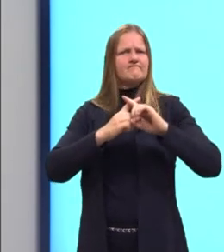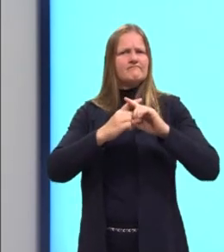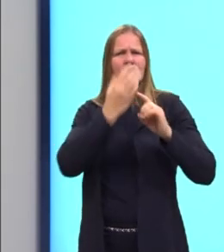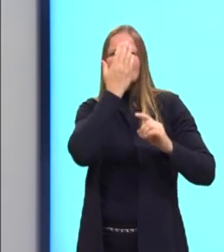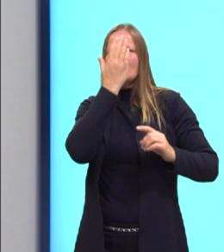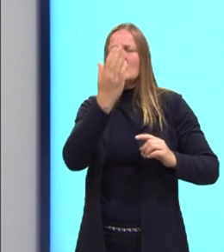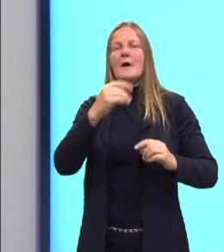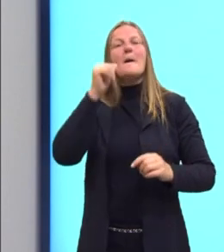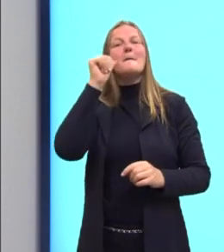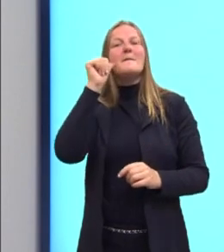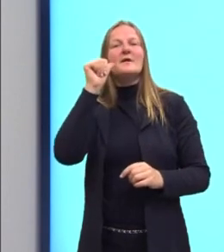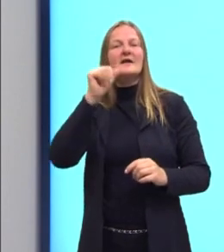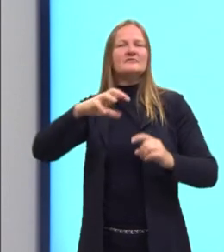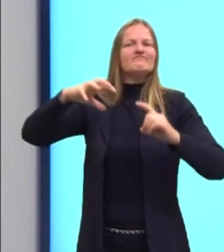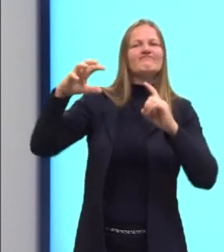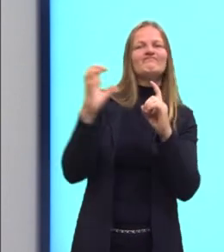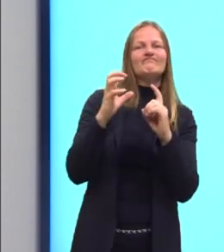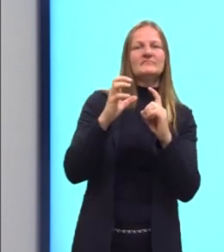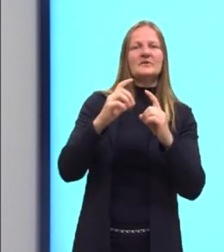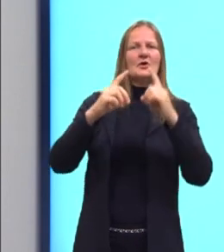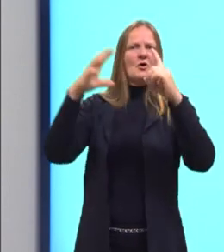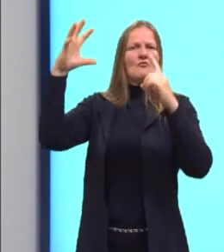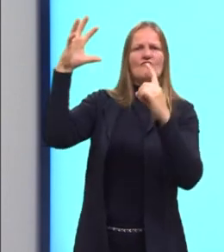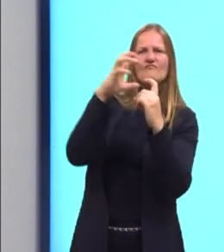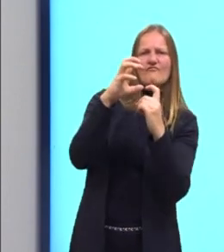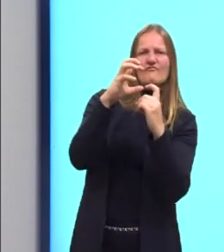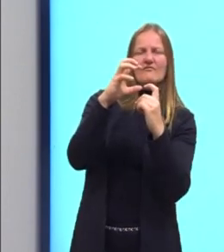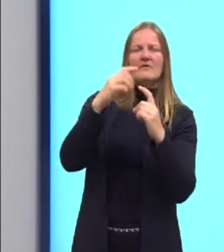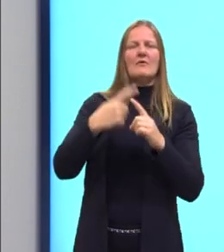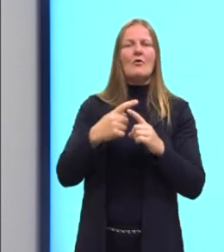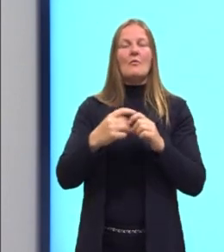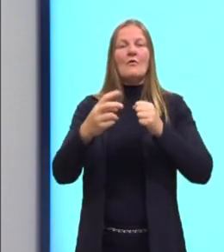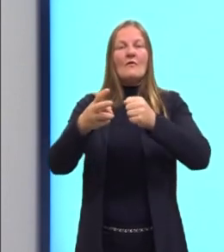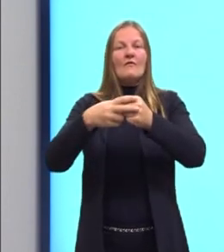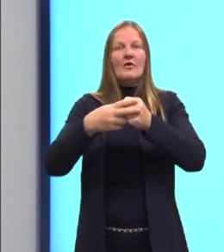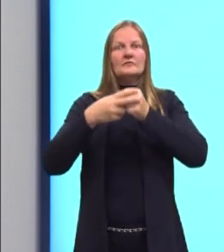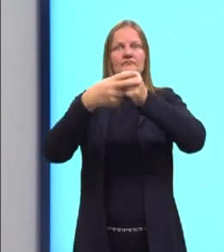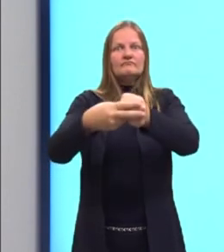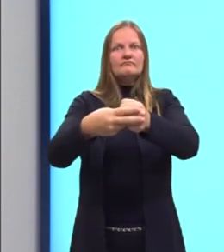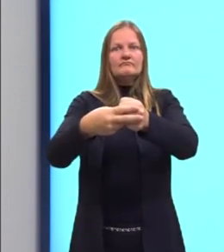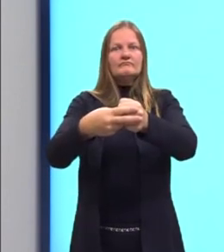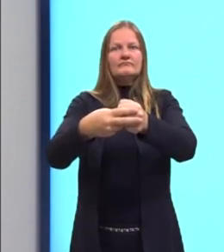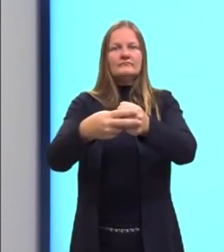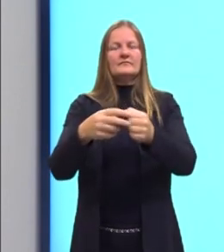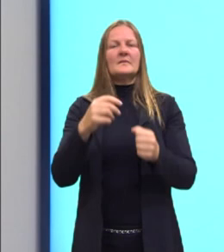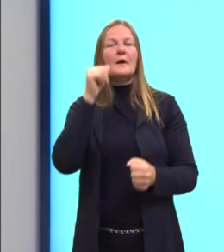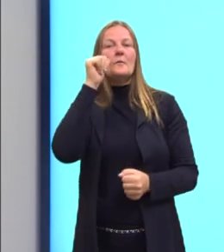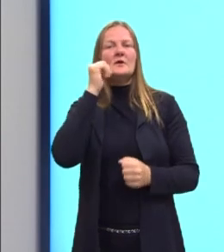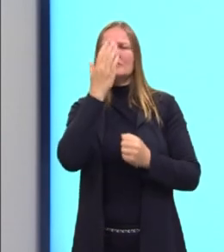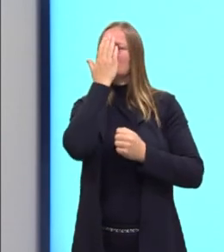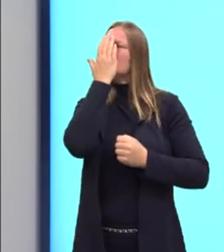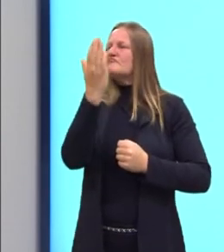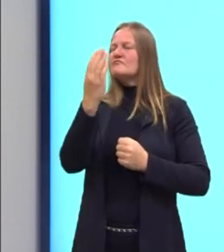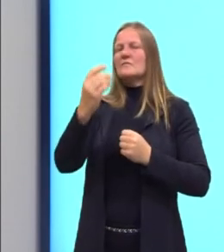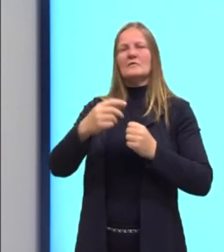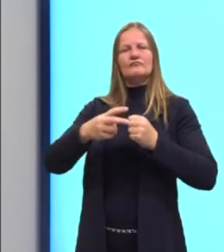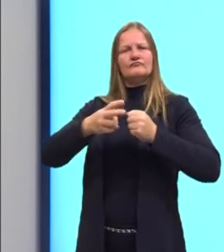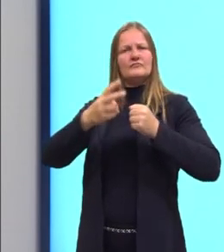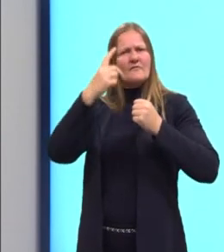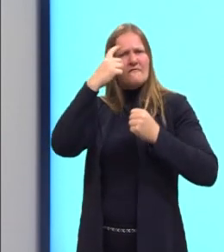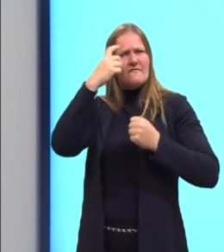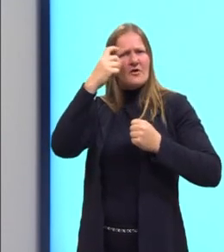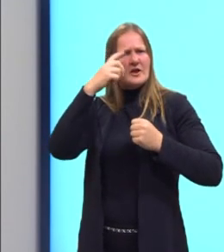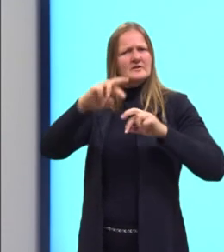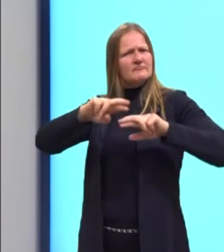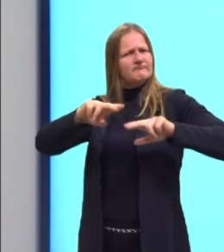Pelas mulheres. Então, se eu fosse trazer isso aqui para a voz ativa, eu diria que as mulheres enfrentavam ou enfrentam